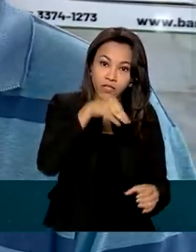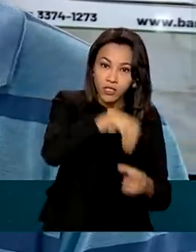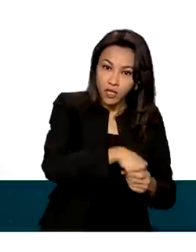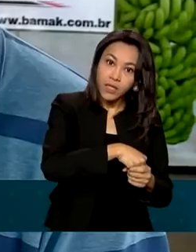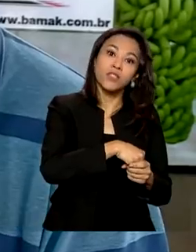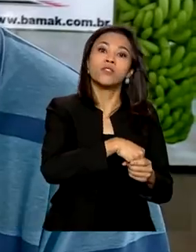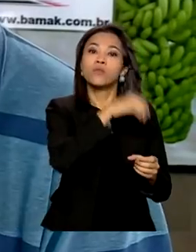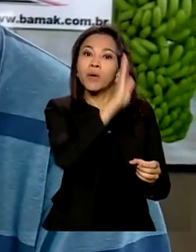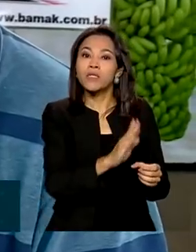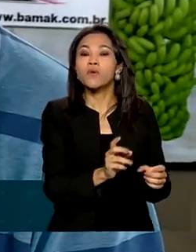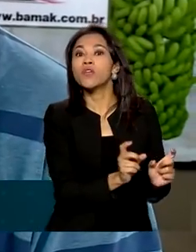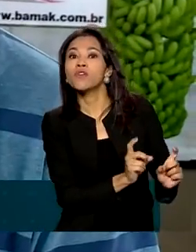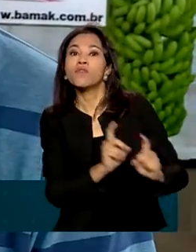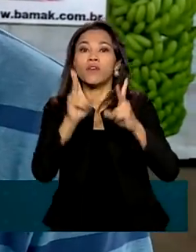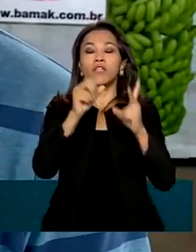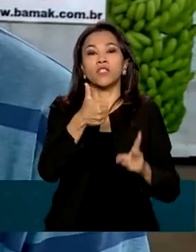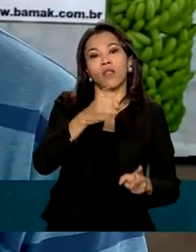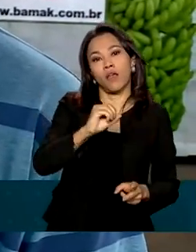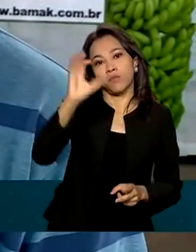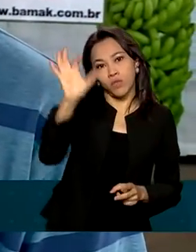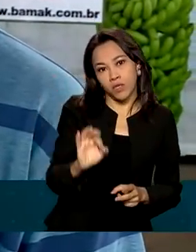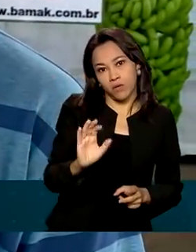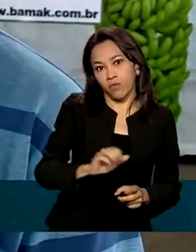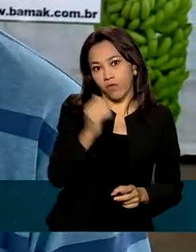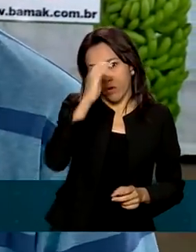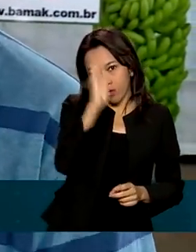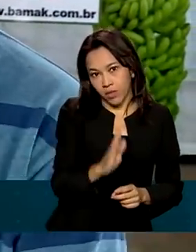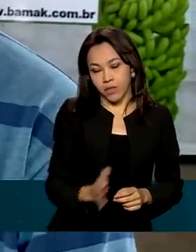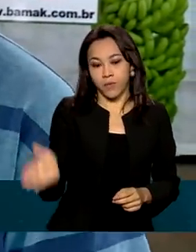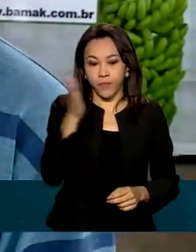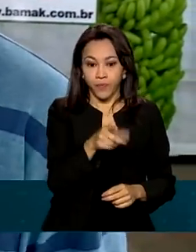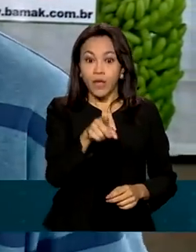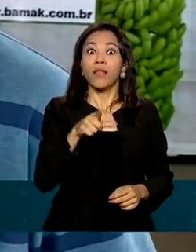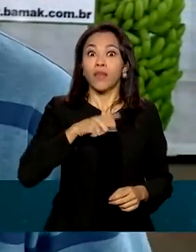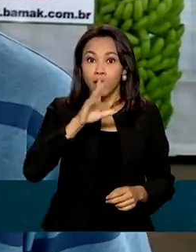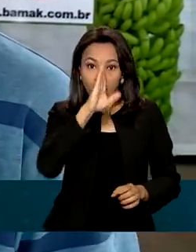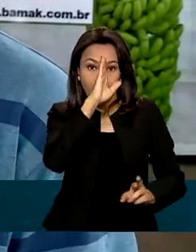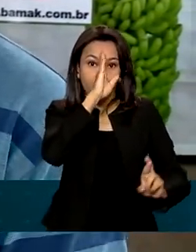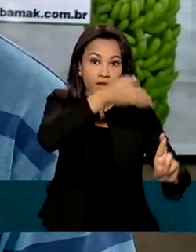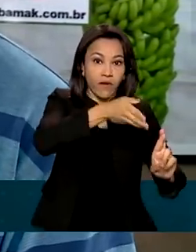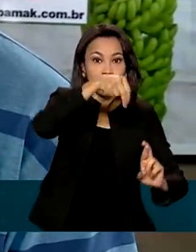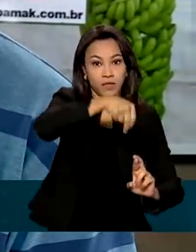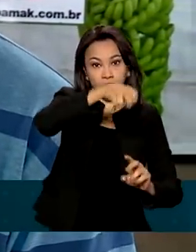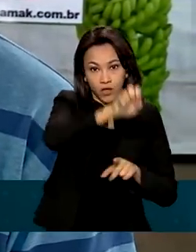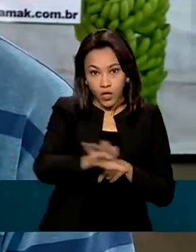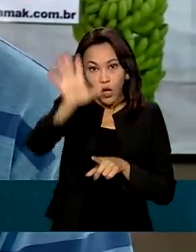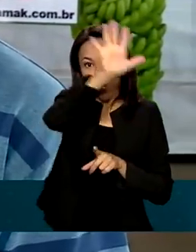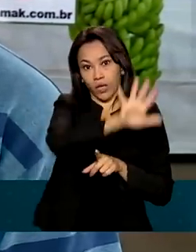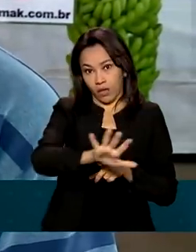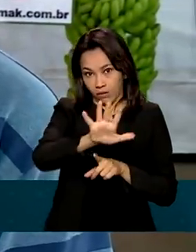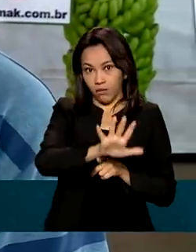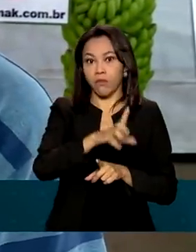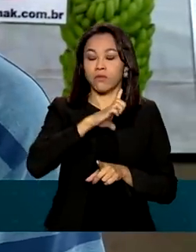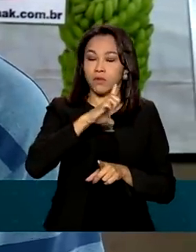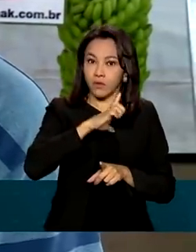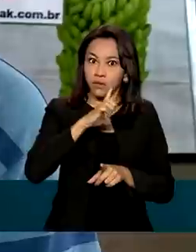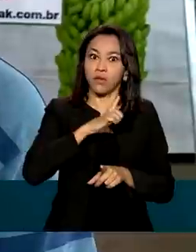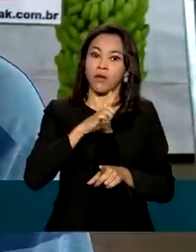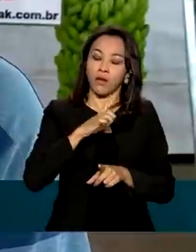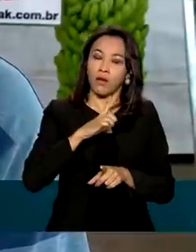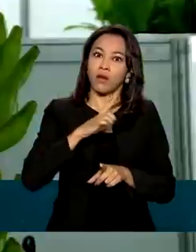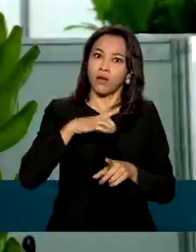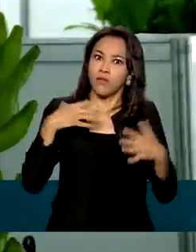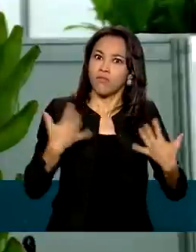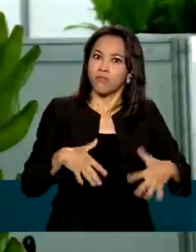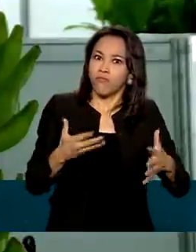10%. Hoje nós temos expansão praticamente em todos os estados, com destaque a região nordeste, que tem mais áreas para começar as fronteiras